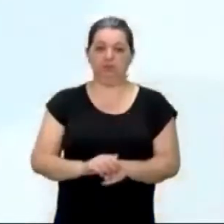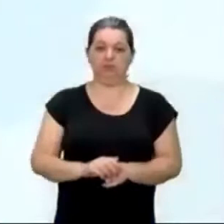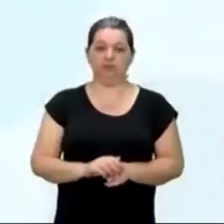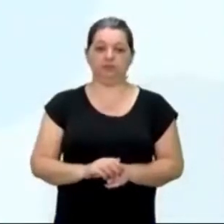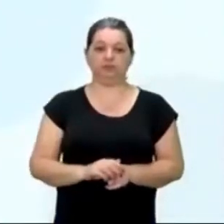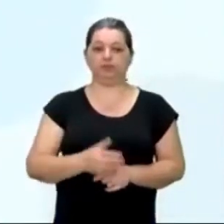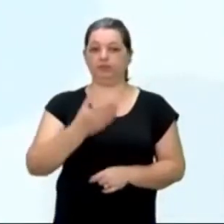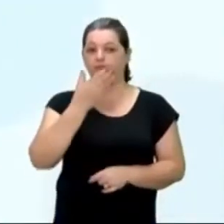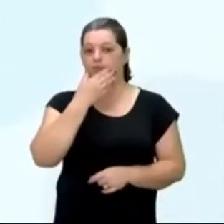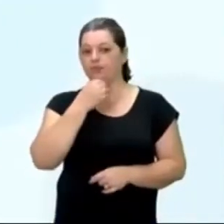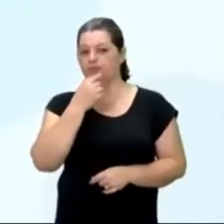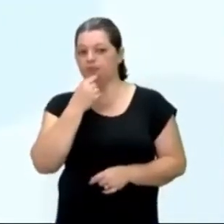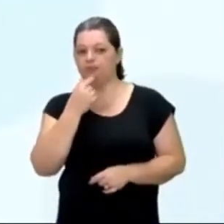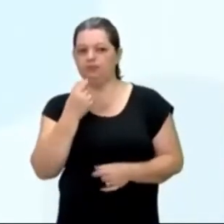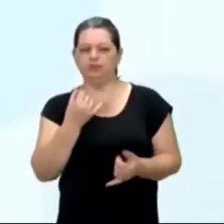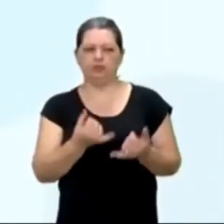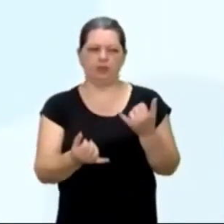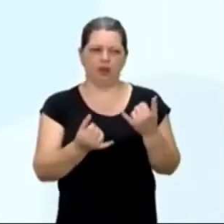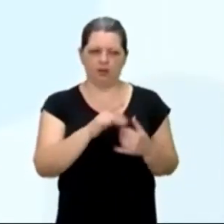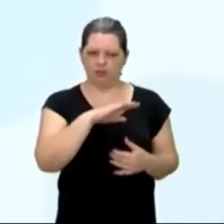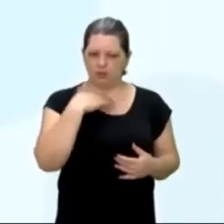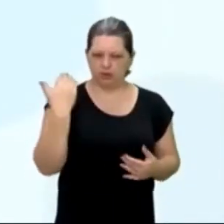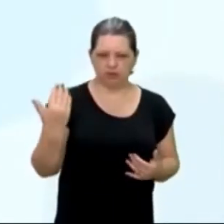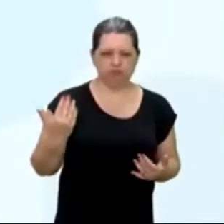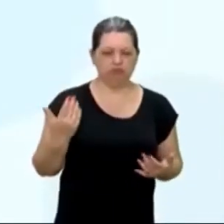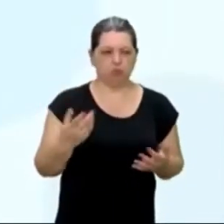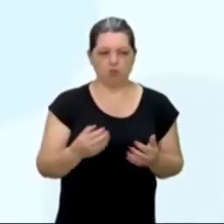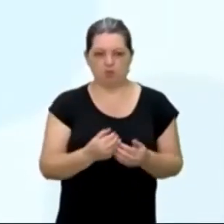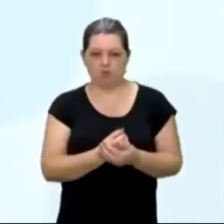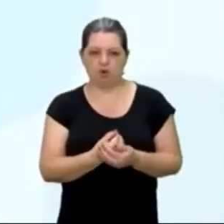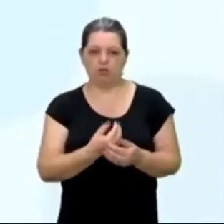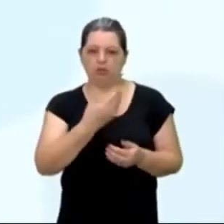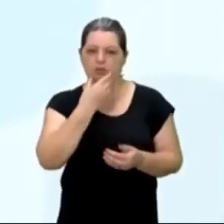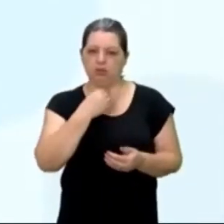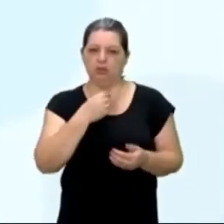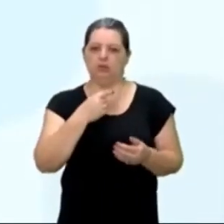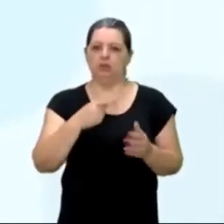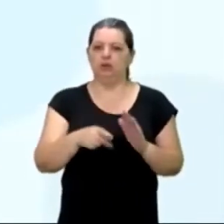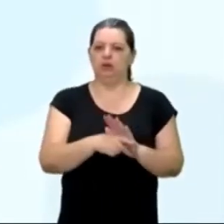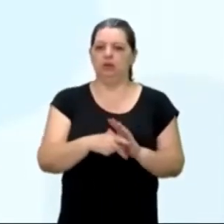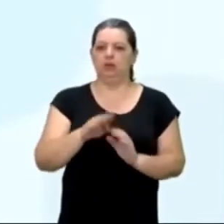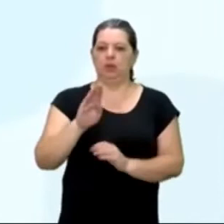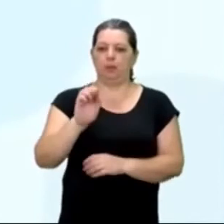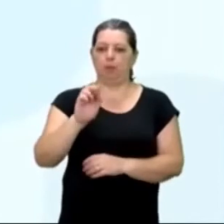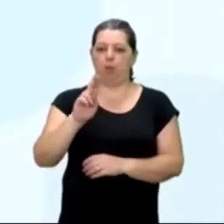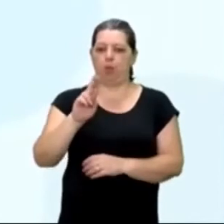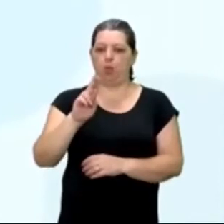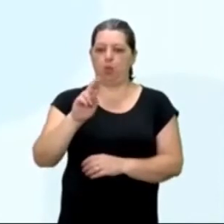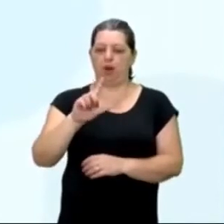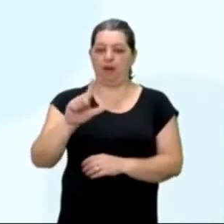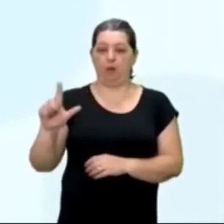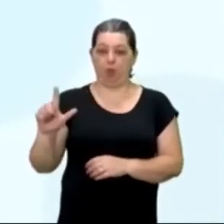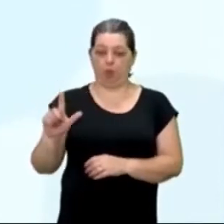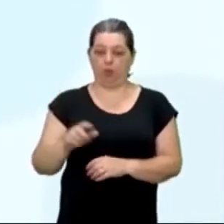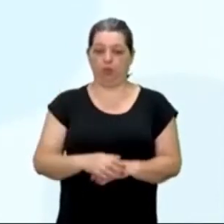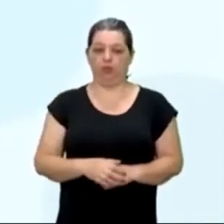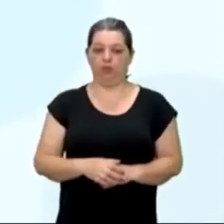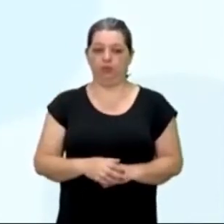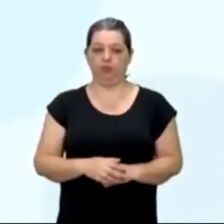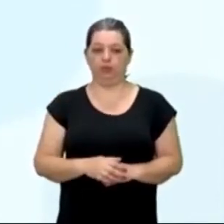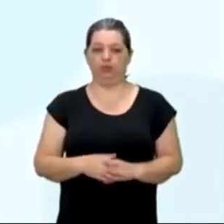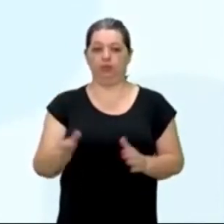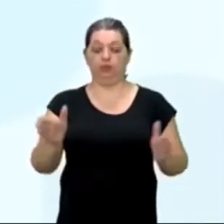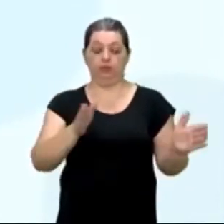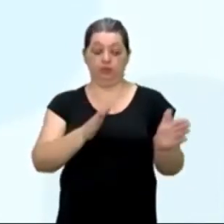um misterioso suicídio, de um antropólogo americano, chamado, Bluquen, durante uma estada,